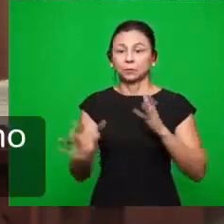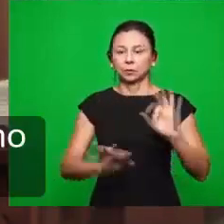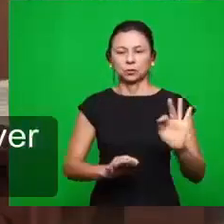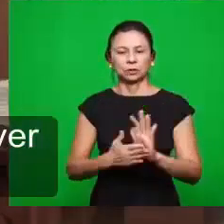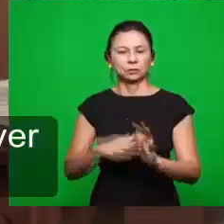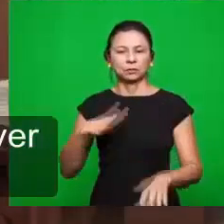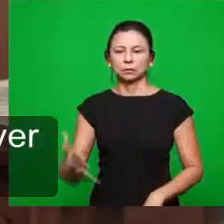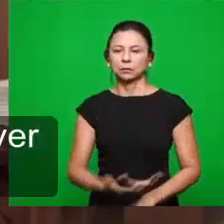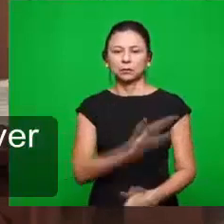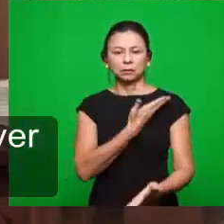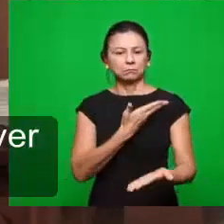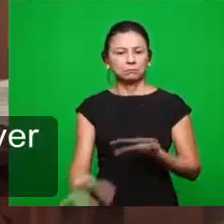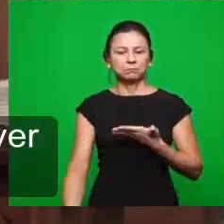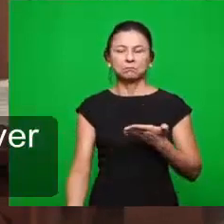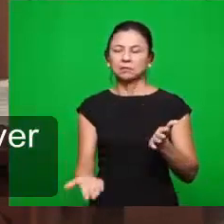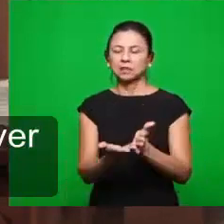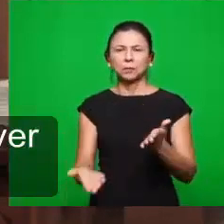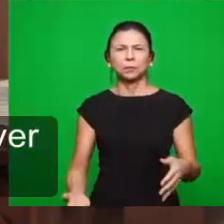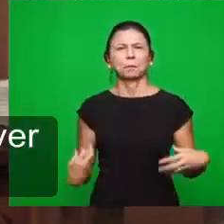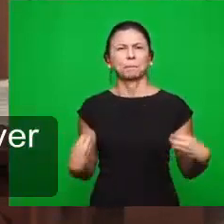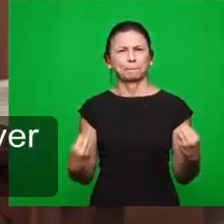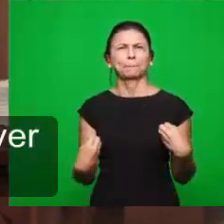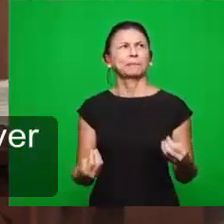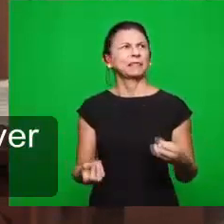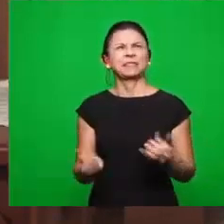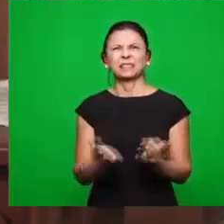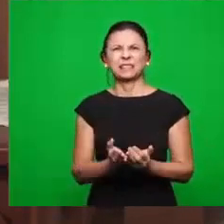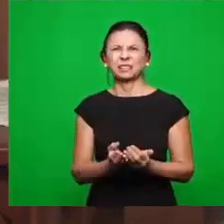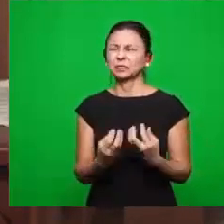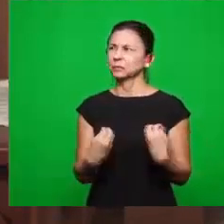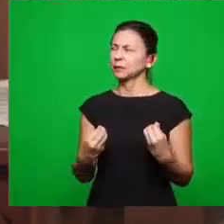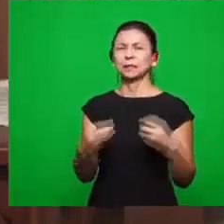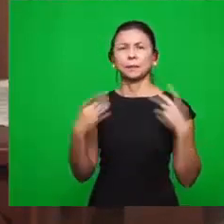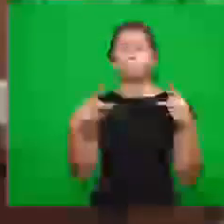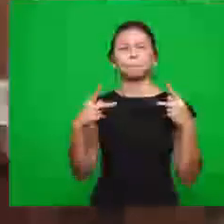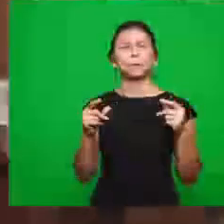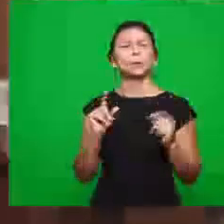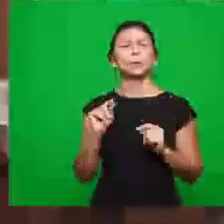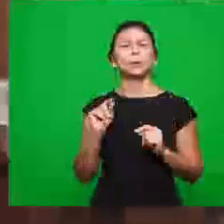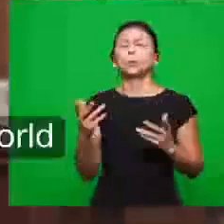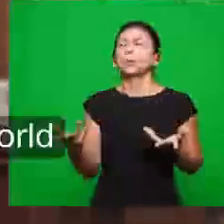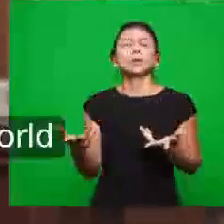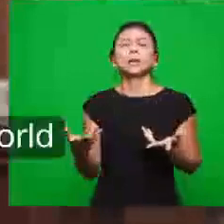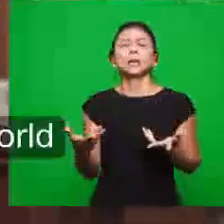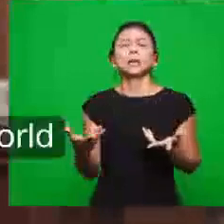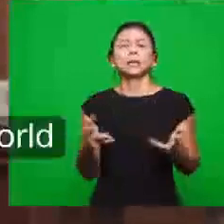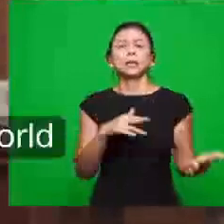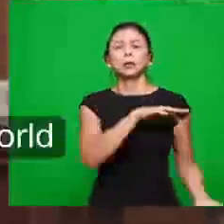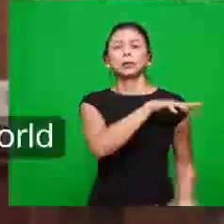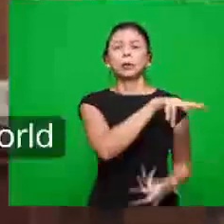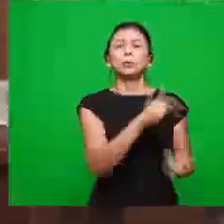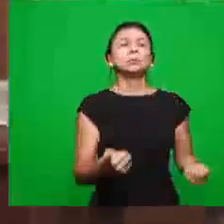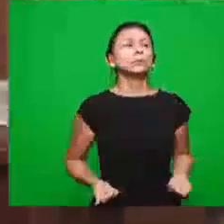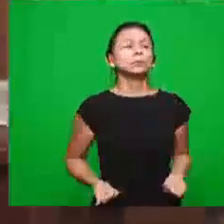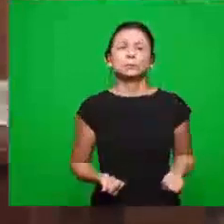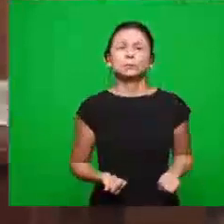acabou. Não havia mais motivo de você ser crente. Crente para quê? Para pregar o quê? Para dizer o que o mundo está dizendo? Você